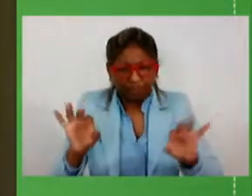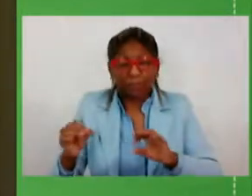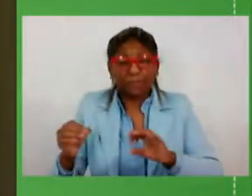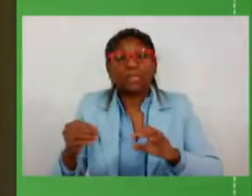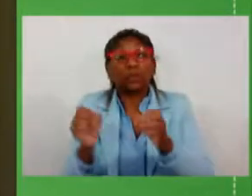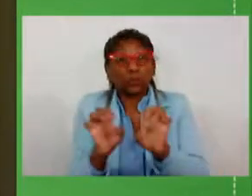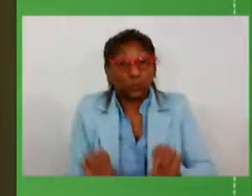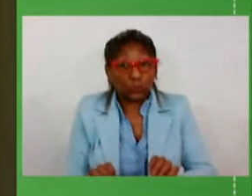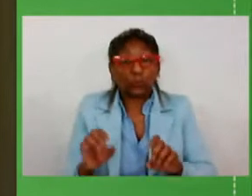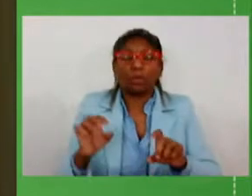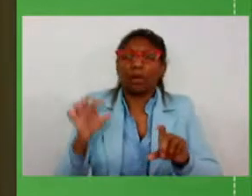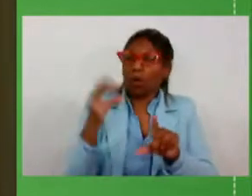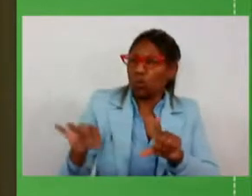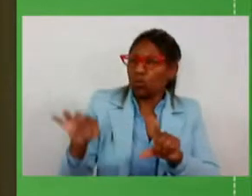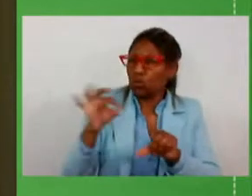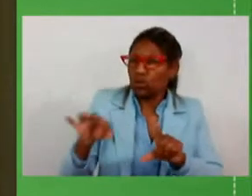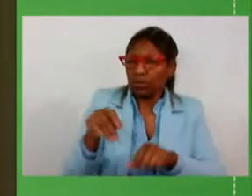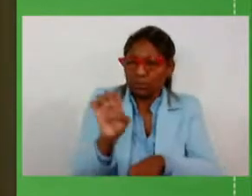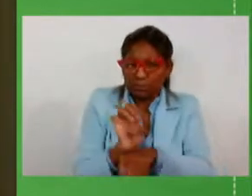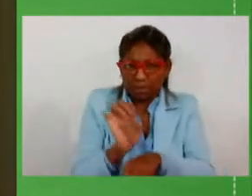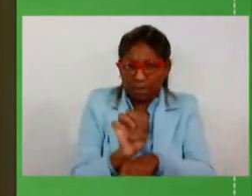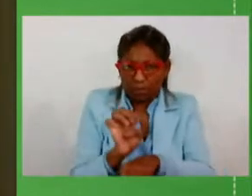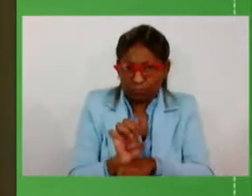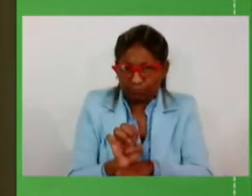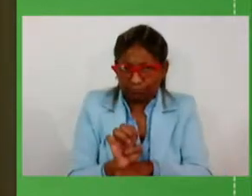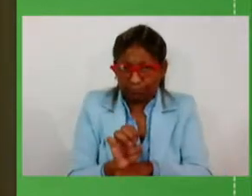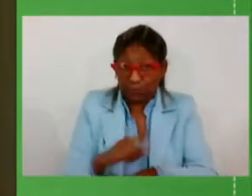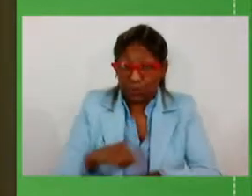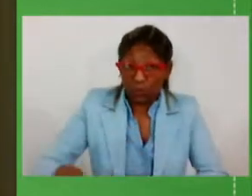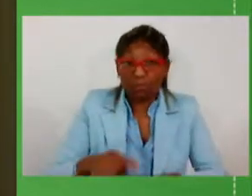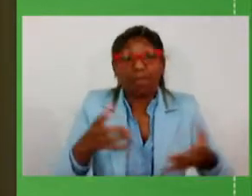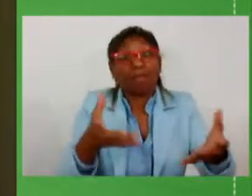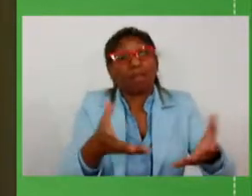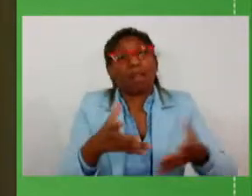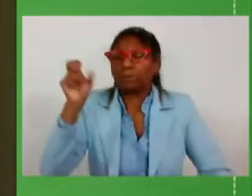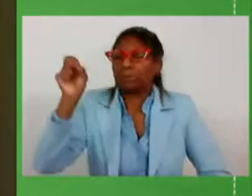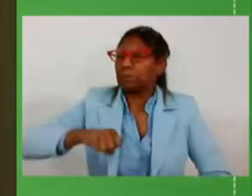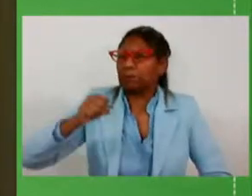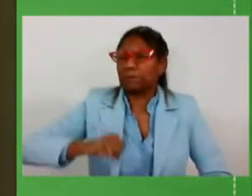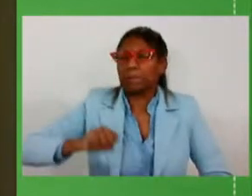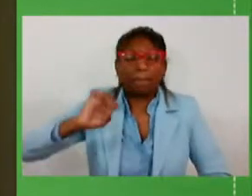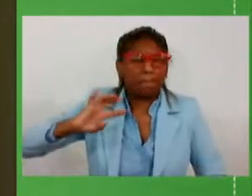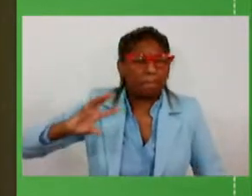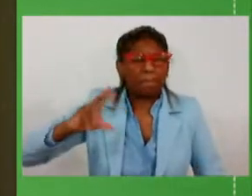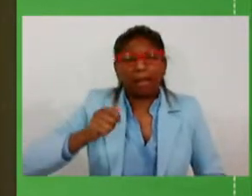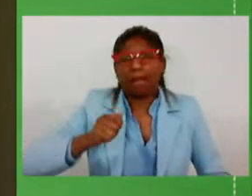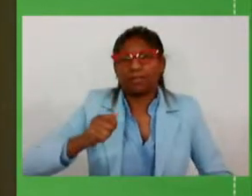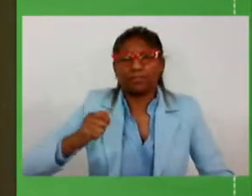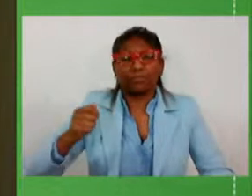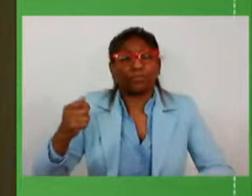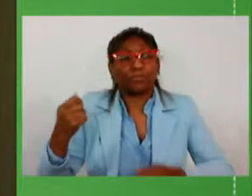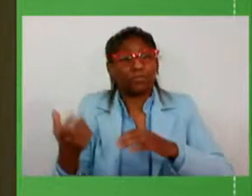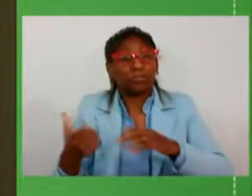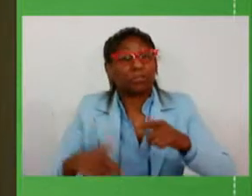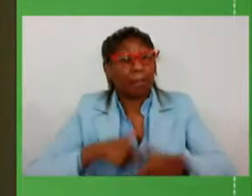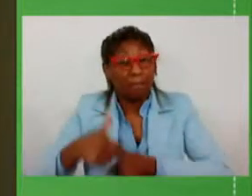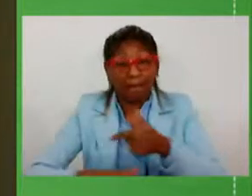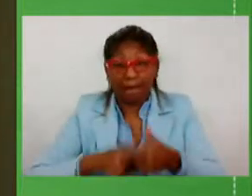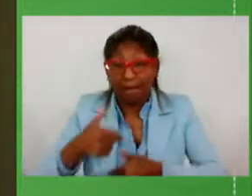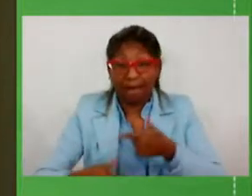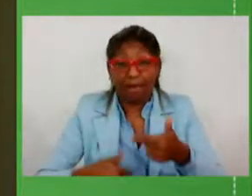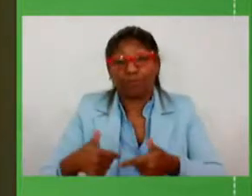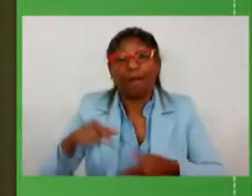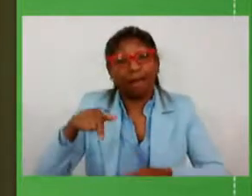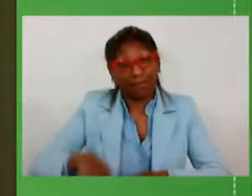logística do nosso estado como eu disse vamos viabilizar sem dúvida nenhuma milhares de empregos no nosso estado